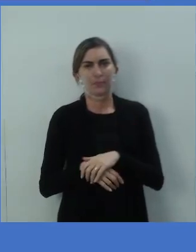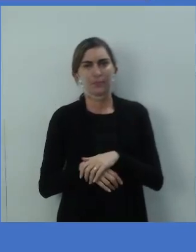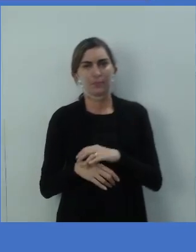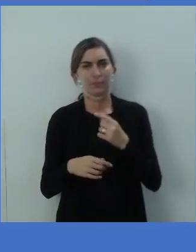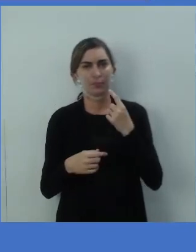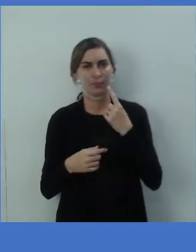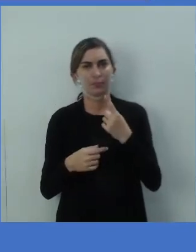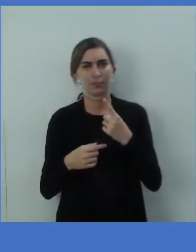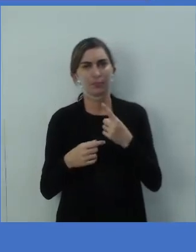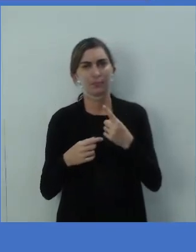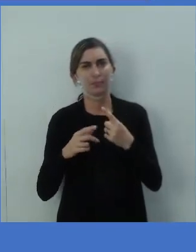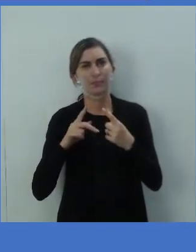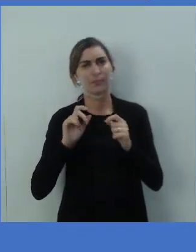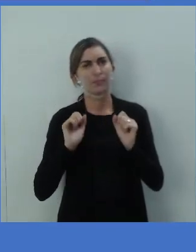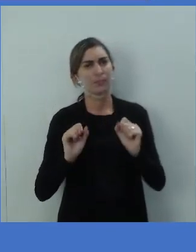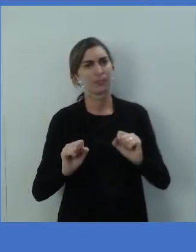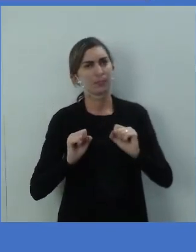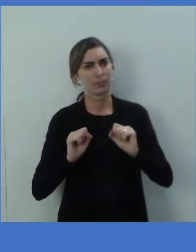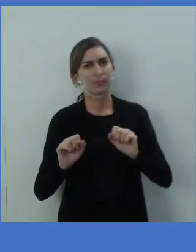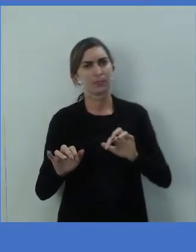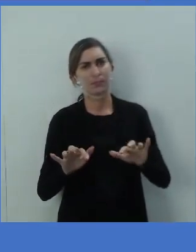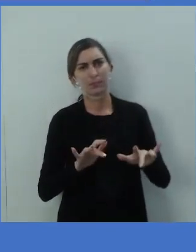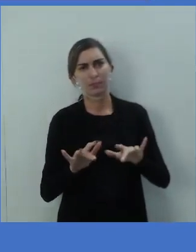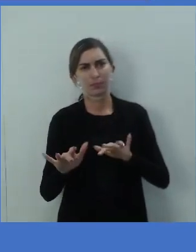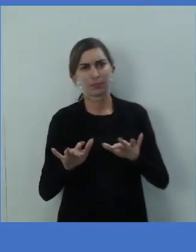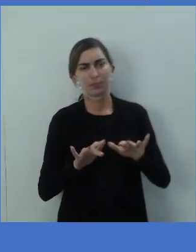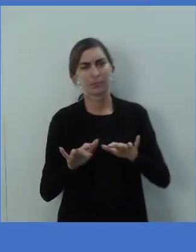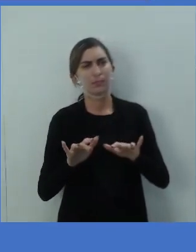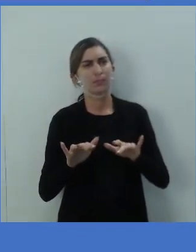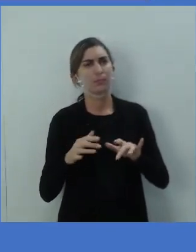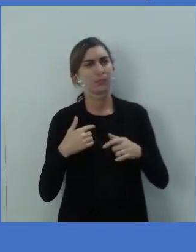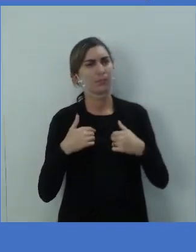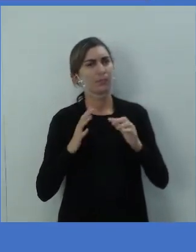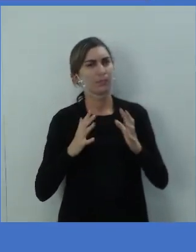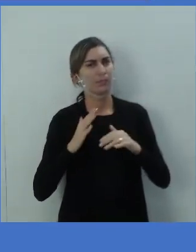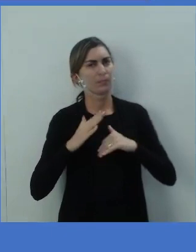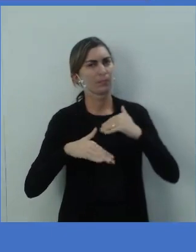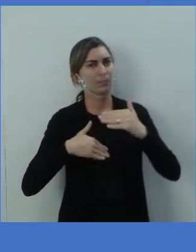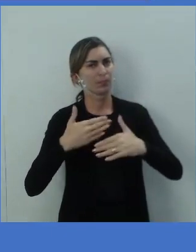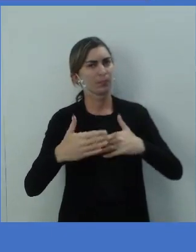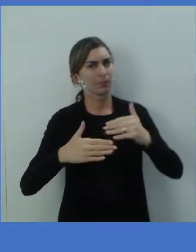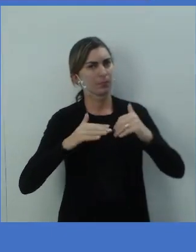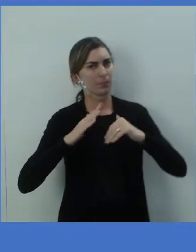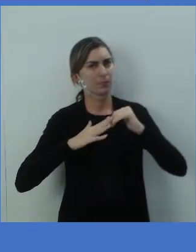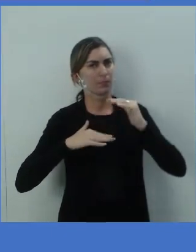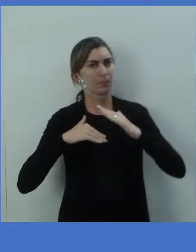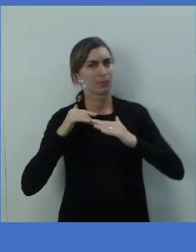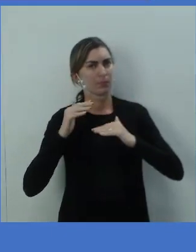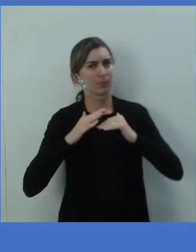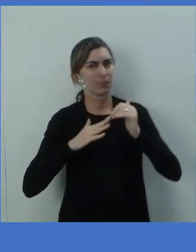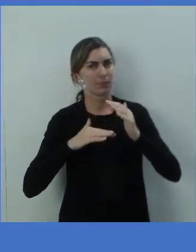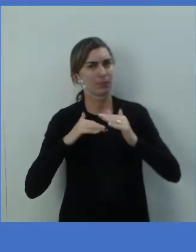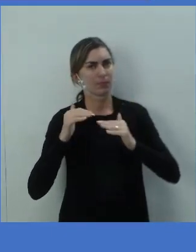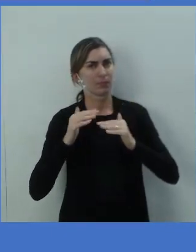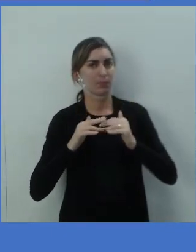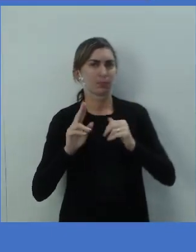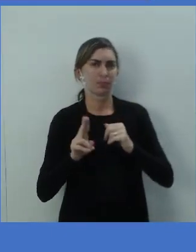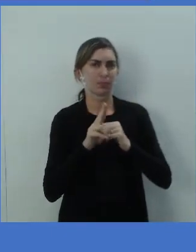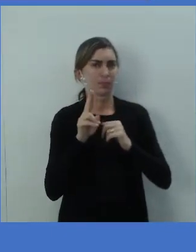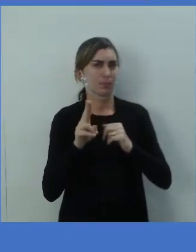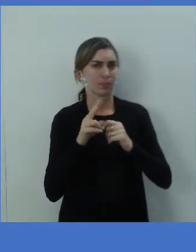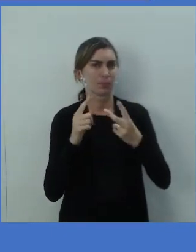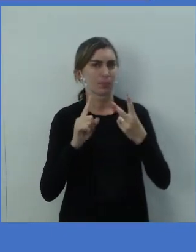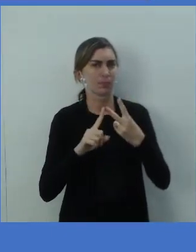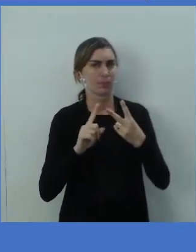piano. Eu posso tocar piano. Eu já desenvolvi essa minha habilidade. E o segundo,